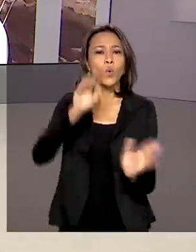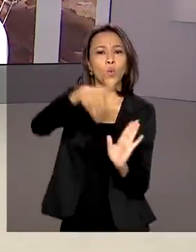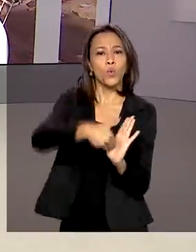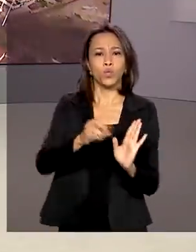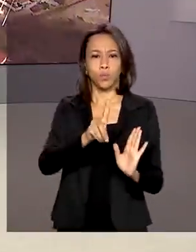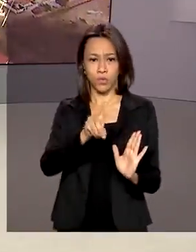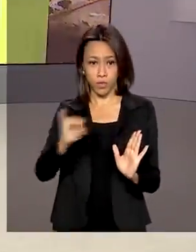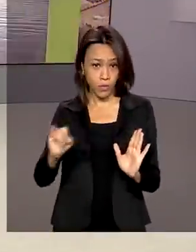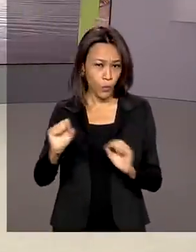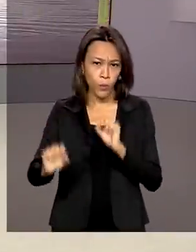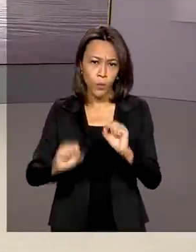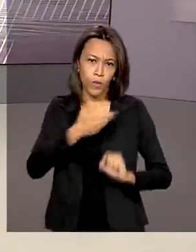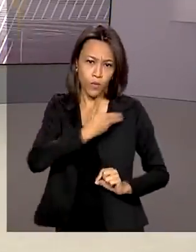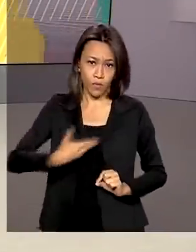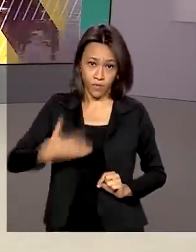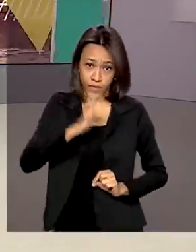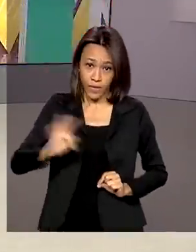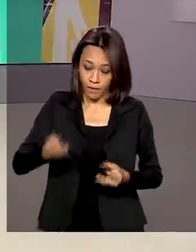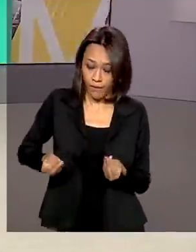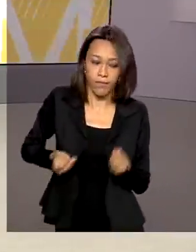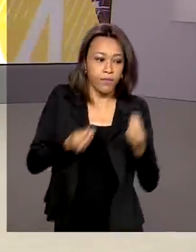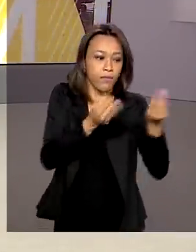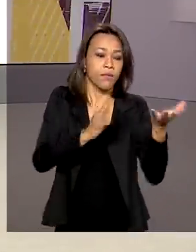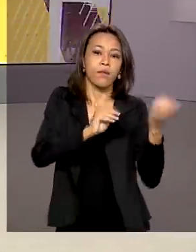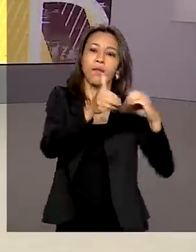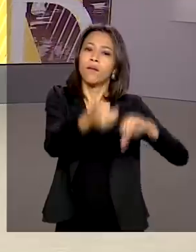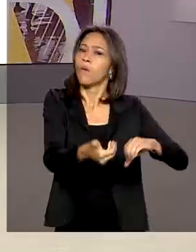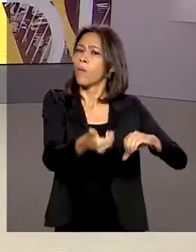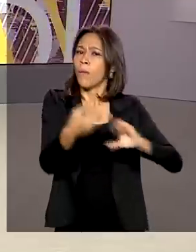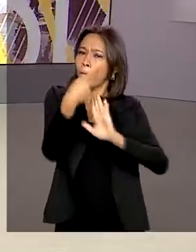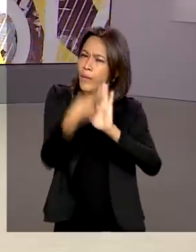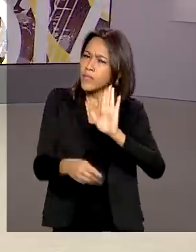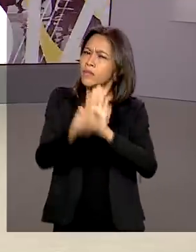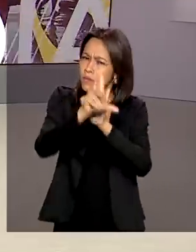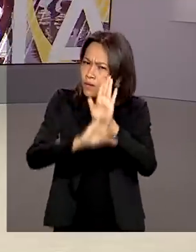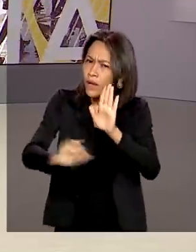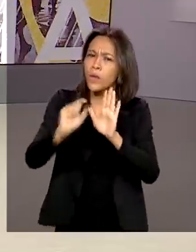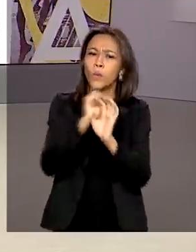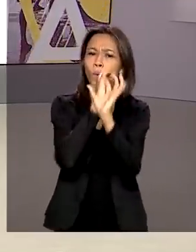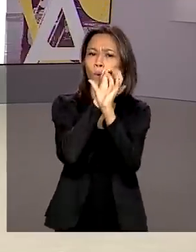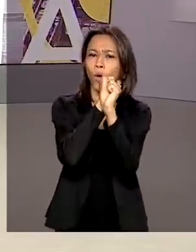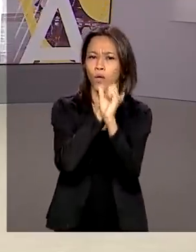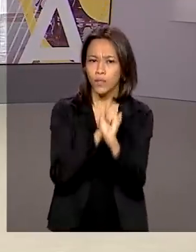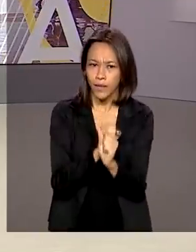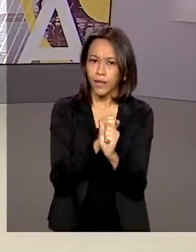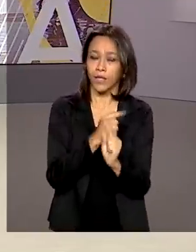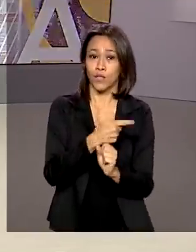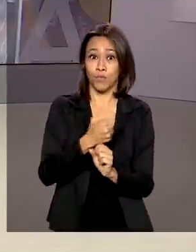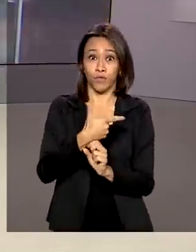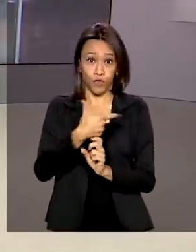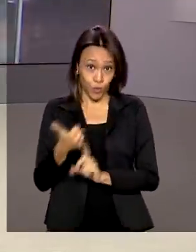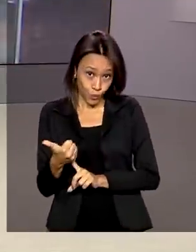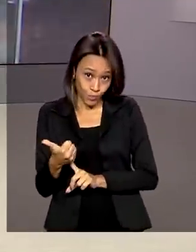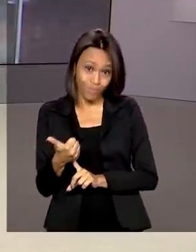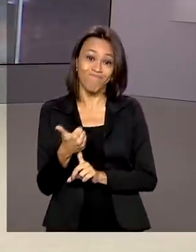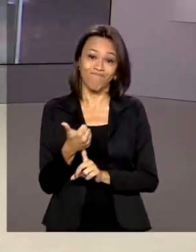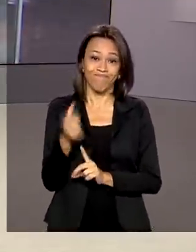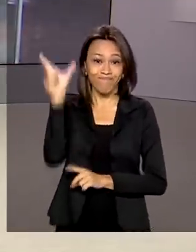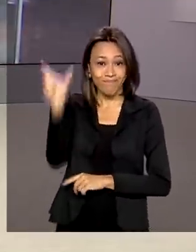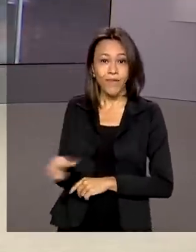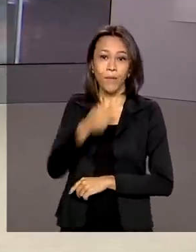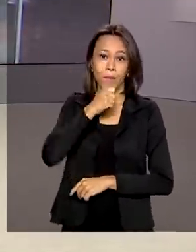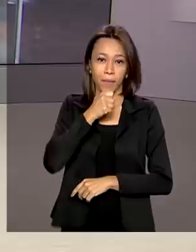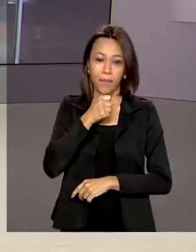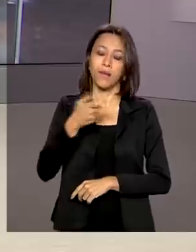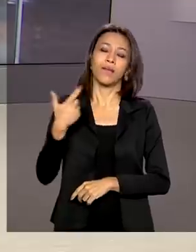para o governo federal entregar ao Congresso Nacional o projeto de lei orçamentária para 2021. A repórter Selma